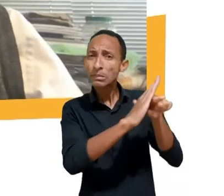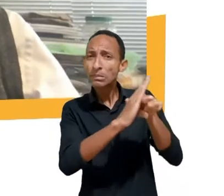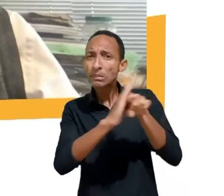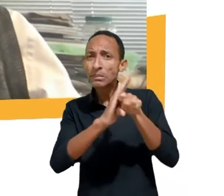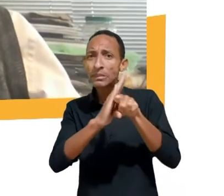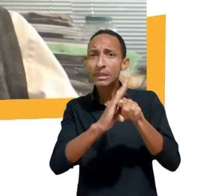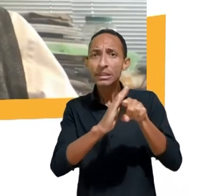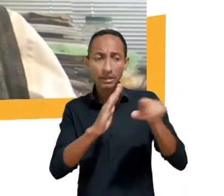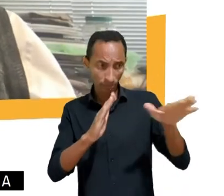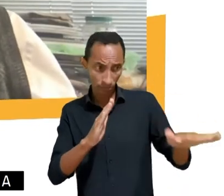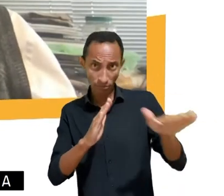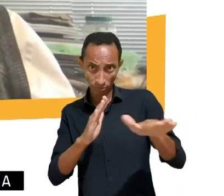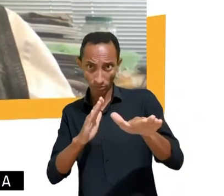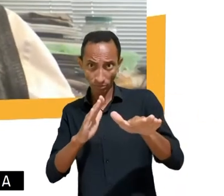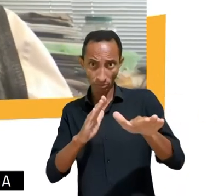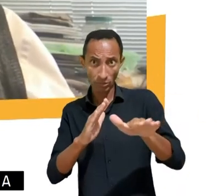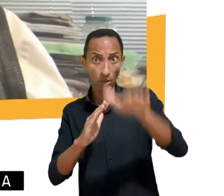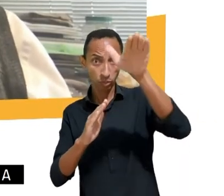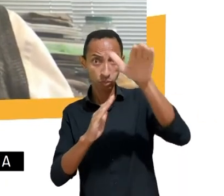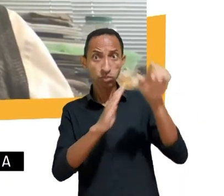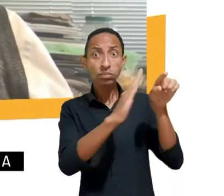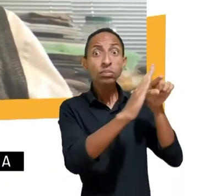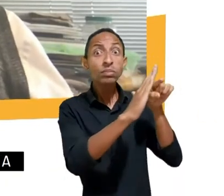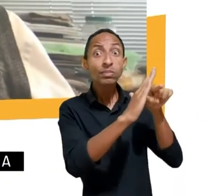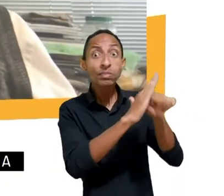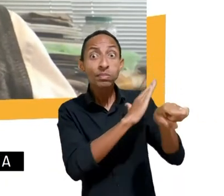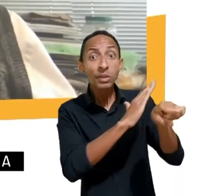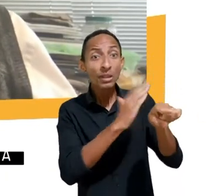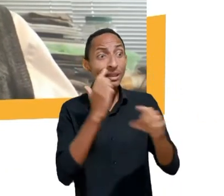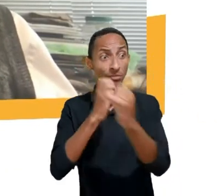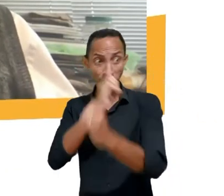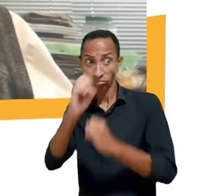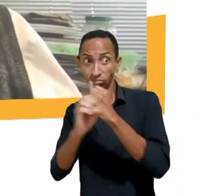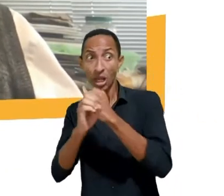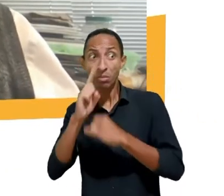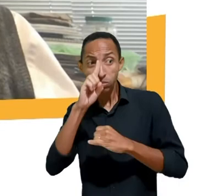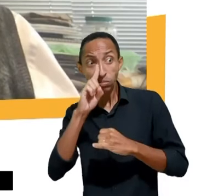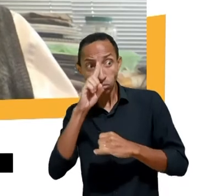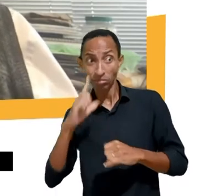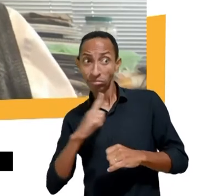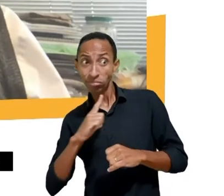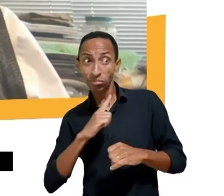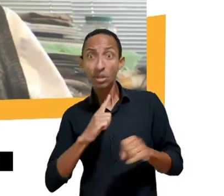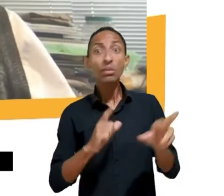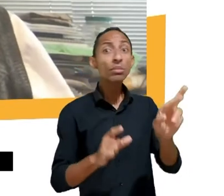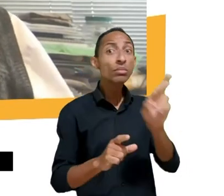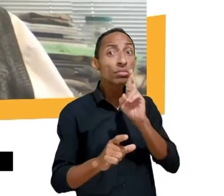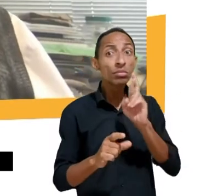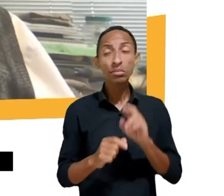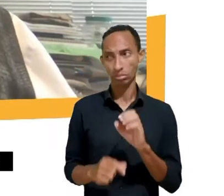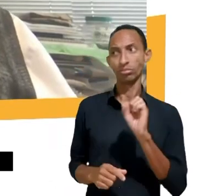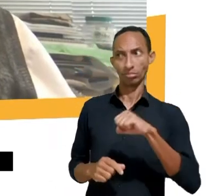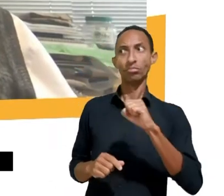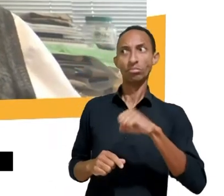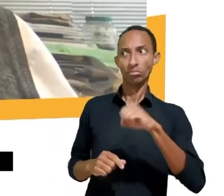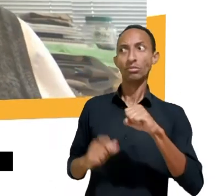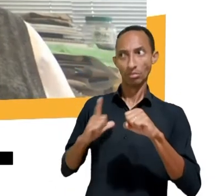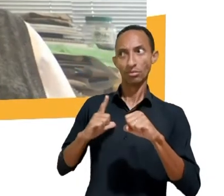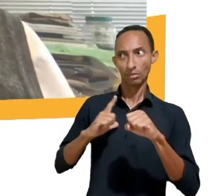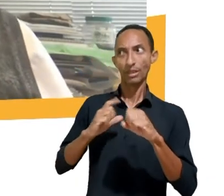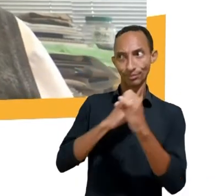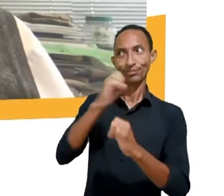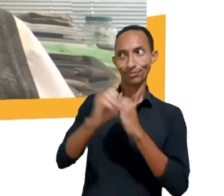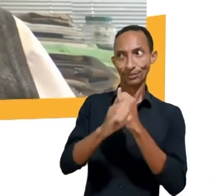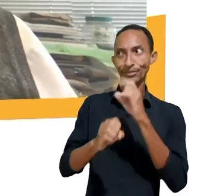a mesma pergunta, você vê perigos na internet? Obviamente, houve resposta sim, vejo perigos na internet, mas a resposta das